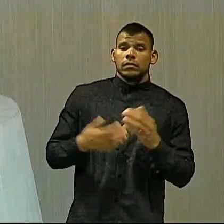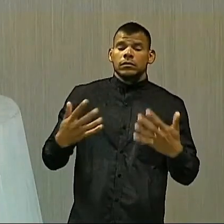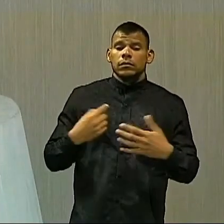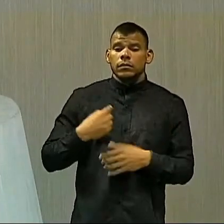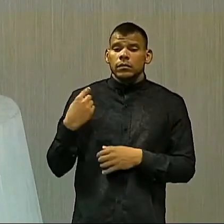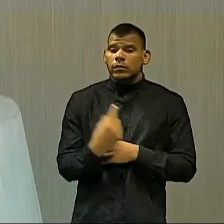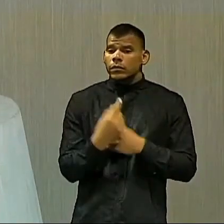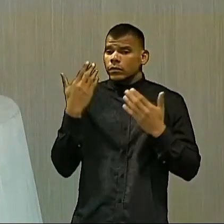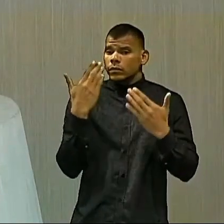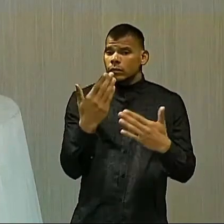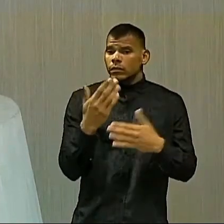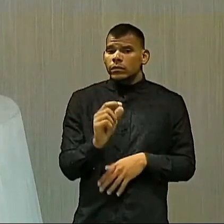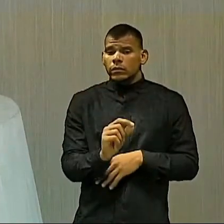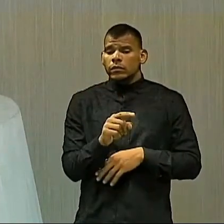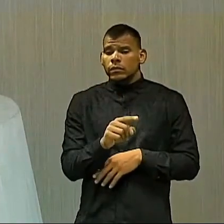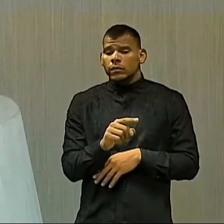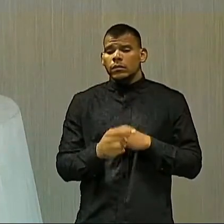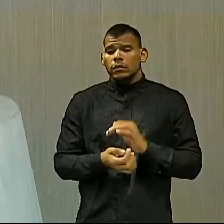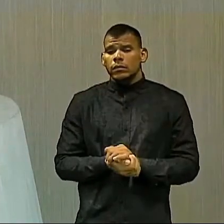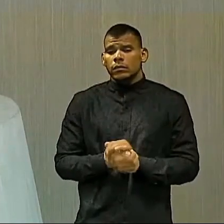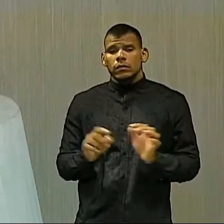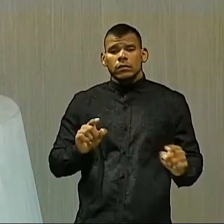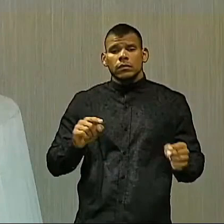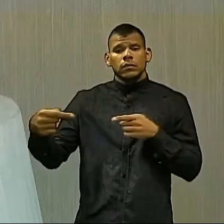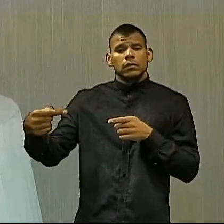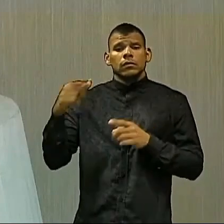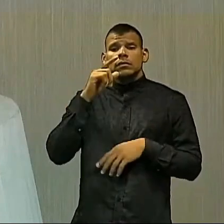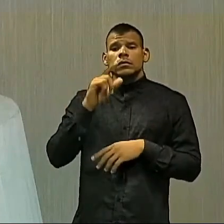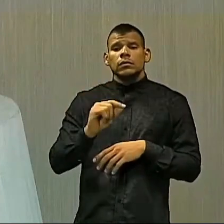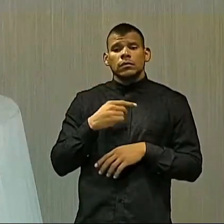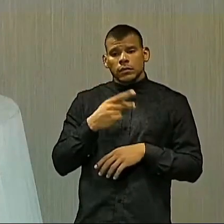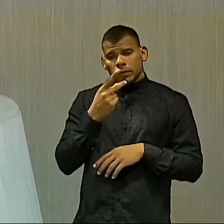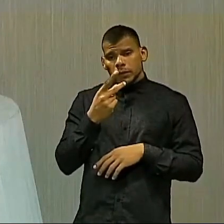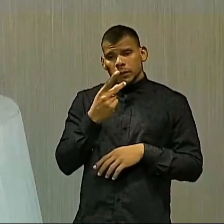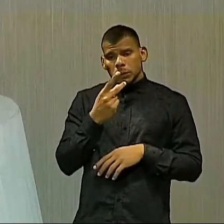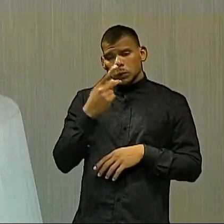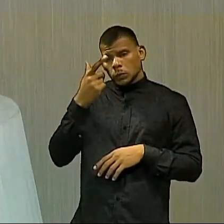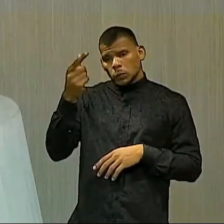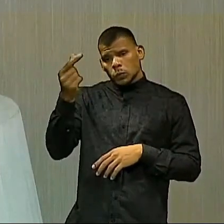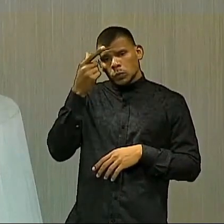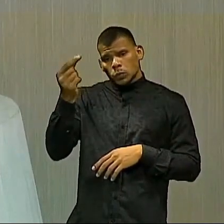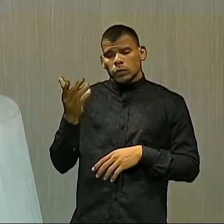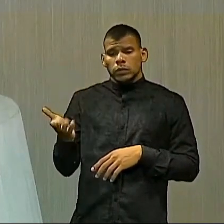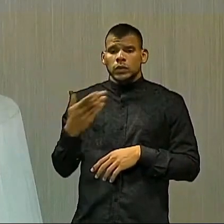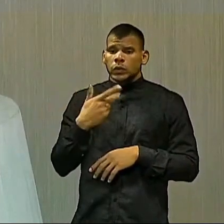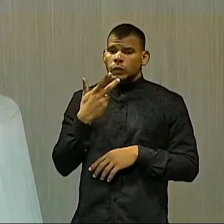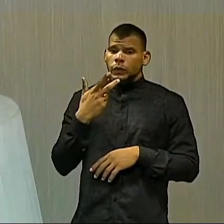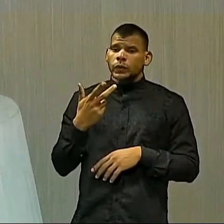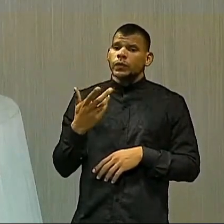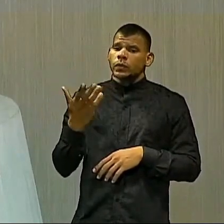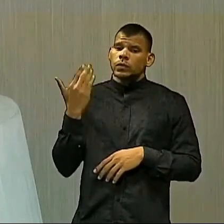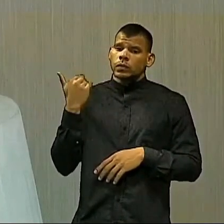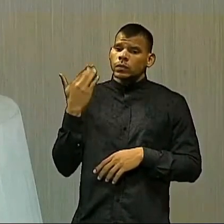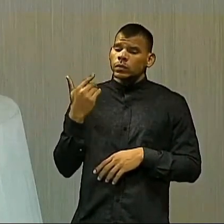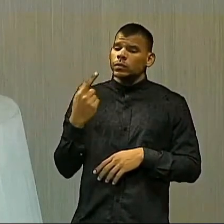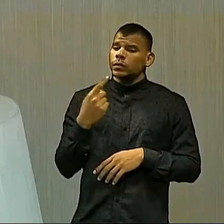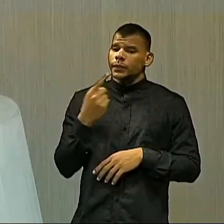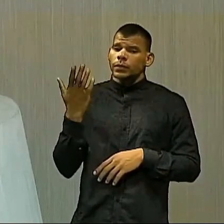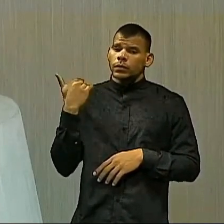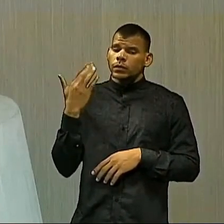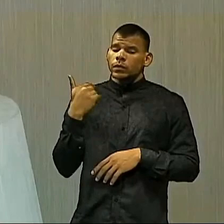vendo, e aí eu faço um contraponto com a fala do deputado Cláudio, agora há pouco, mais uma vez.